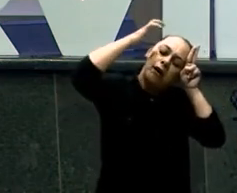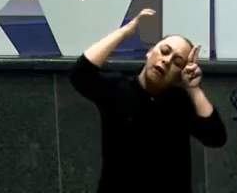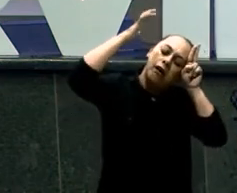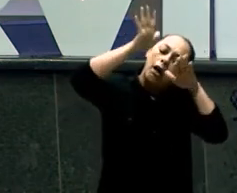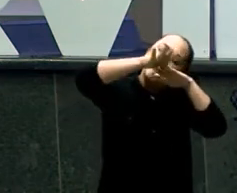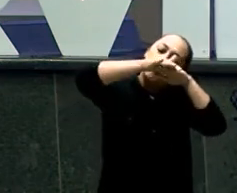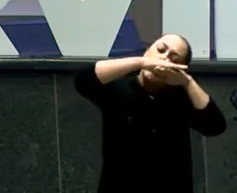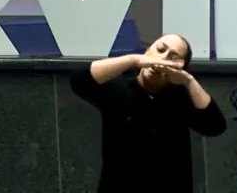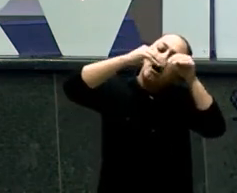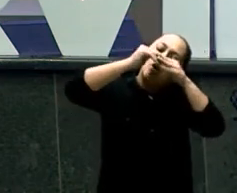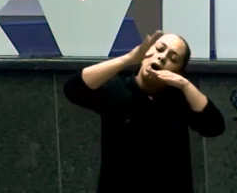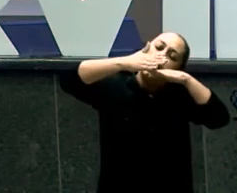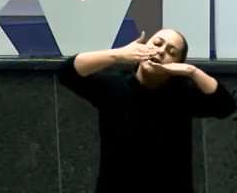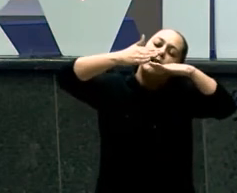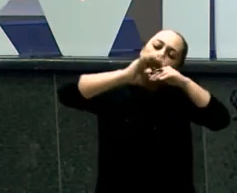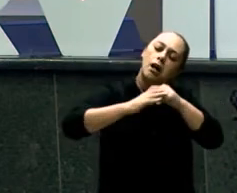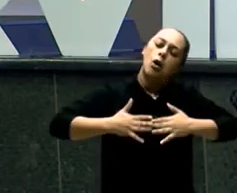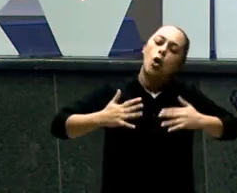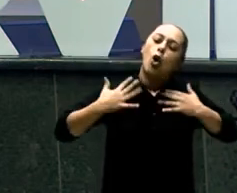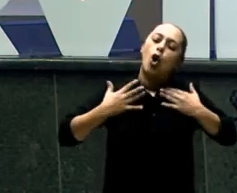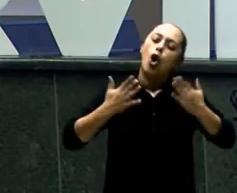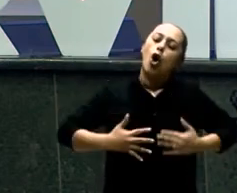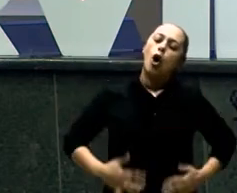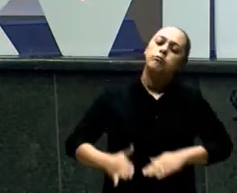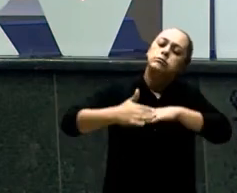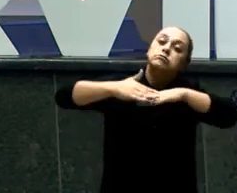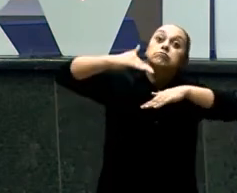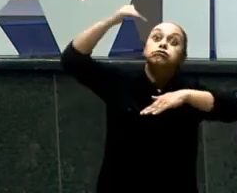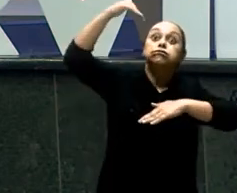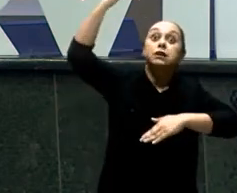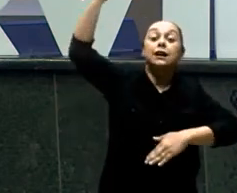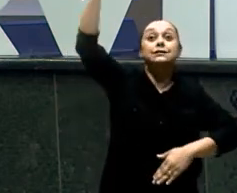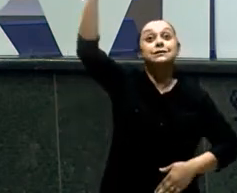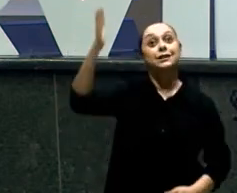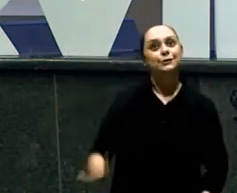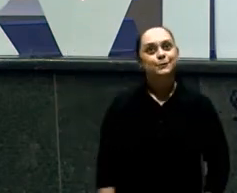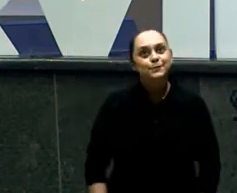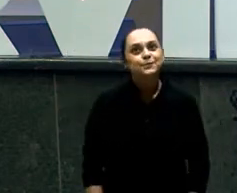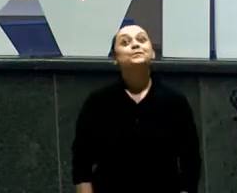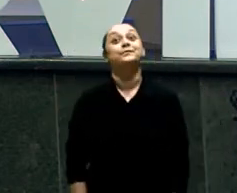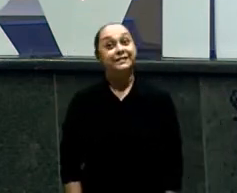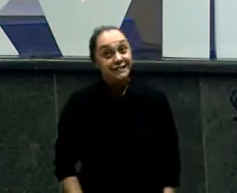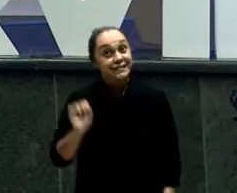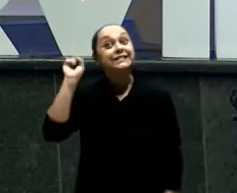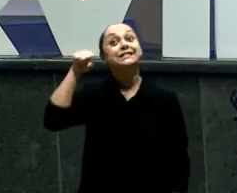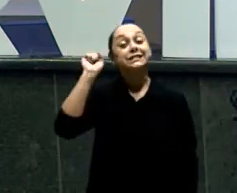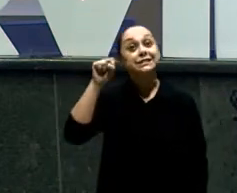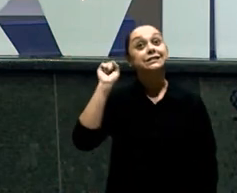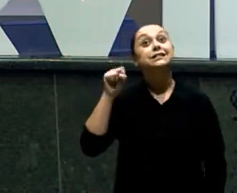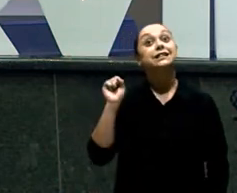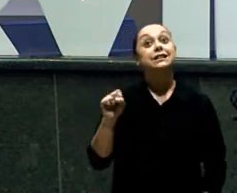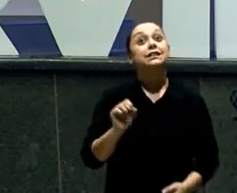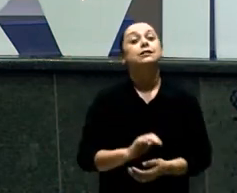isso Que é dois centímetros Um adolescente Normal Sem nenhum problema A hipófise